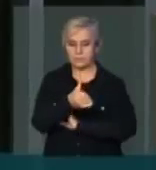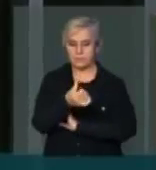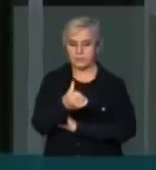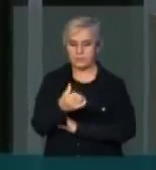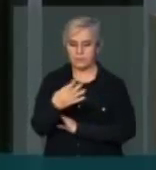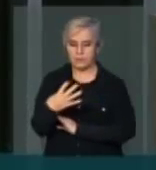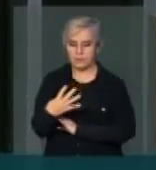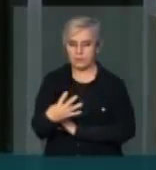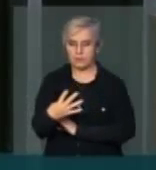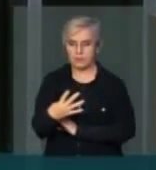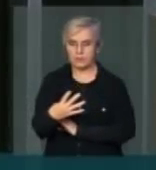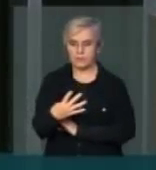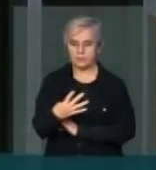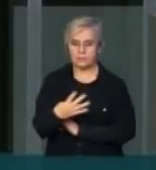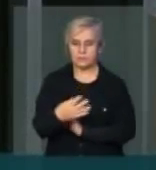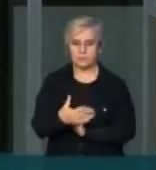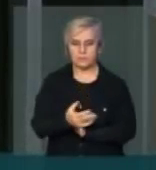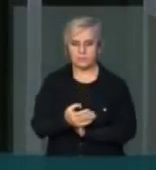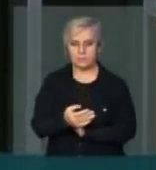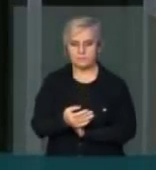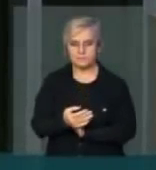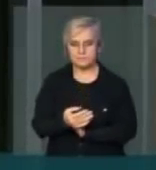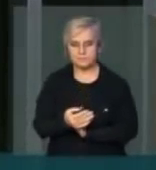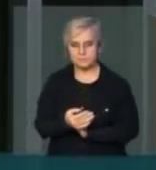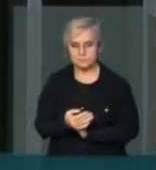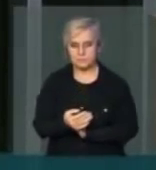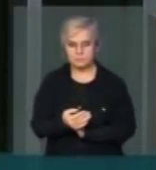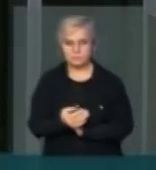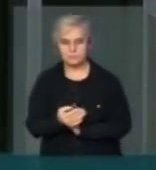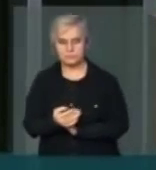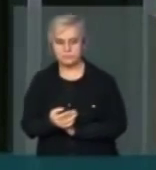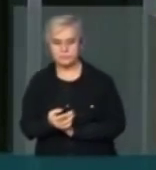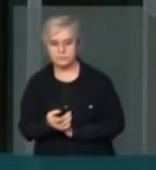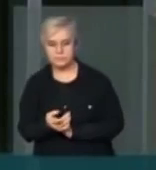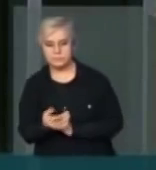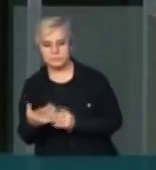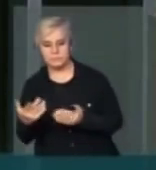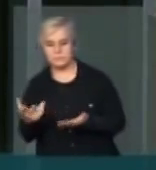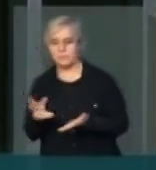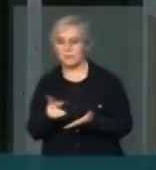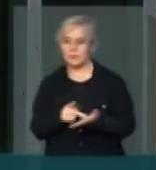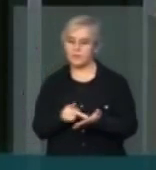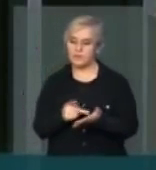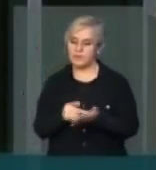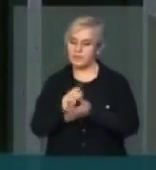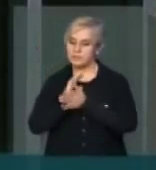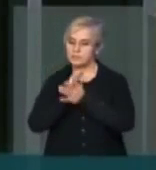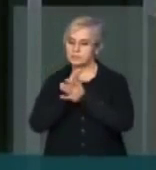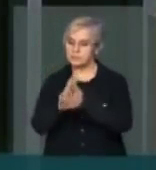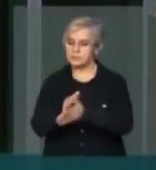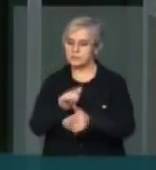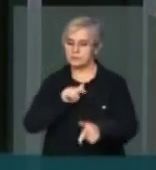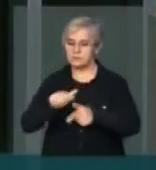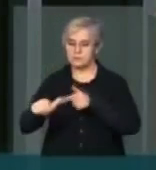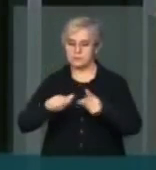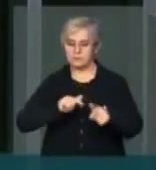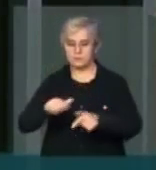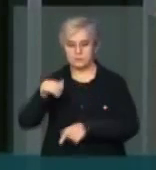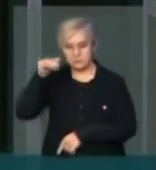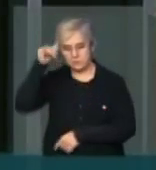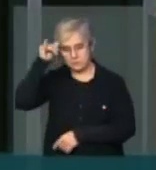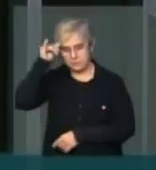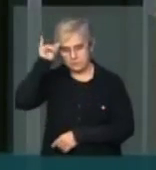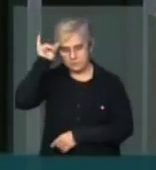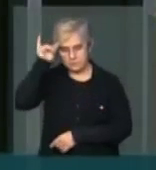pelo governo Dilma, faça uma injustiça irreparável ao trabalhador e à trabalhadora rural.